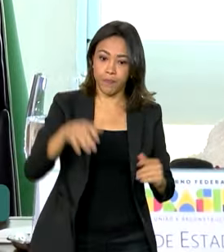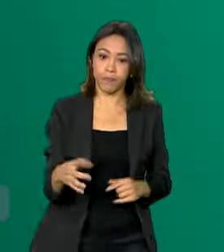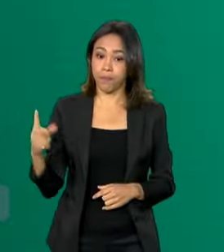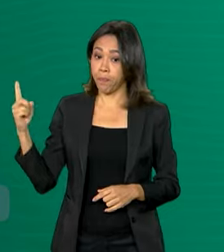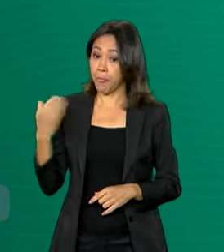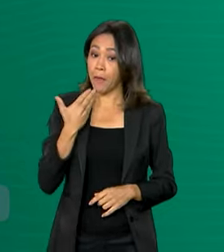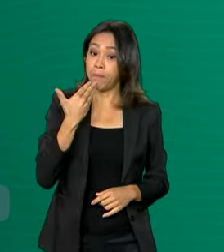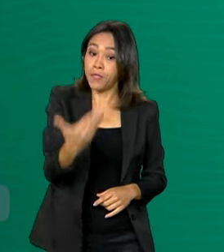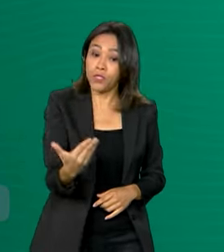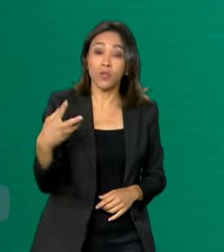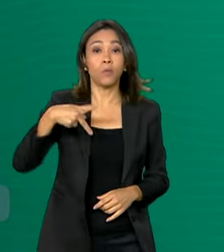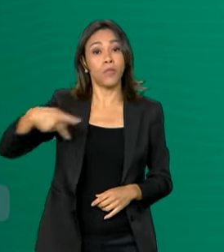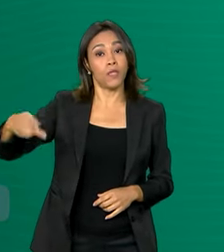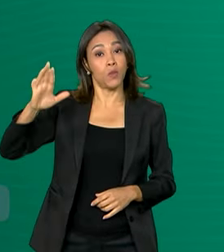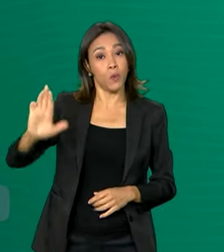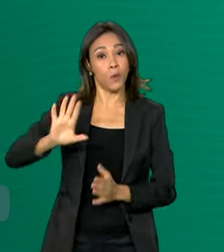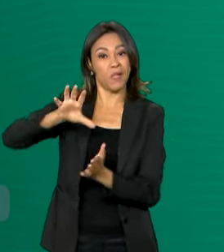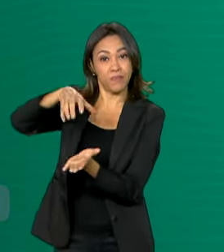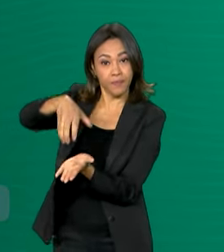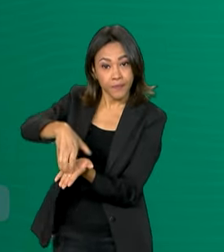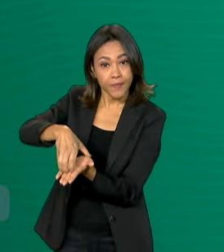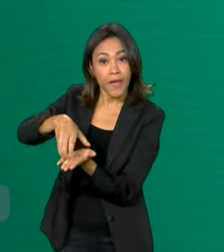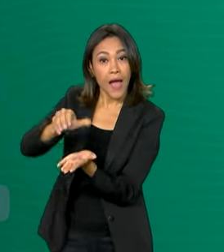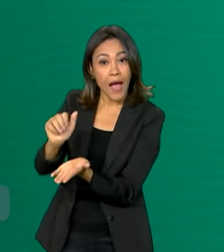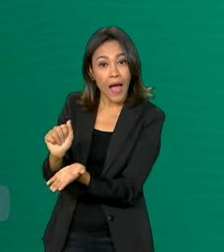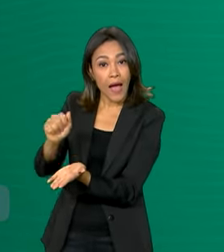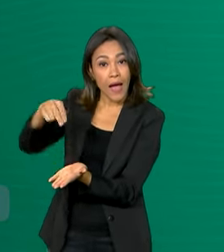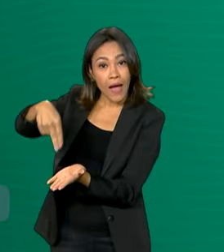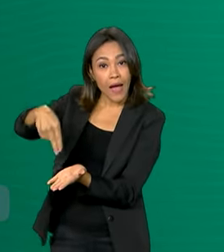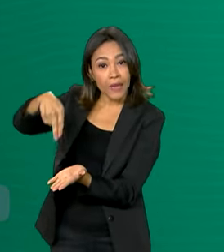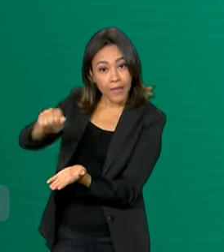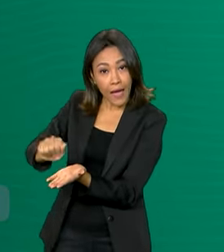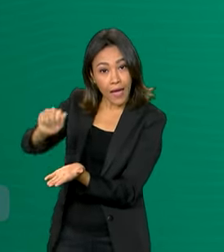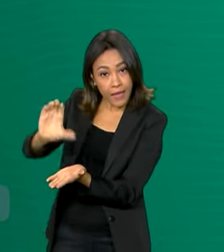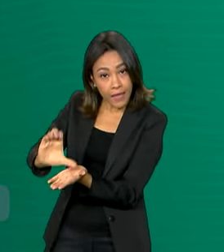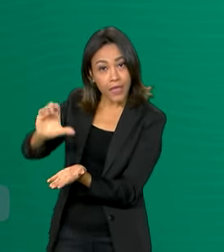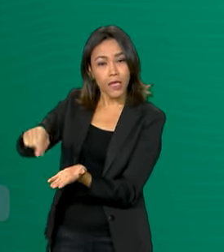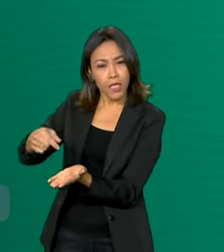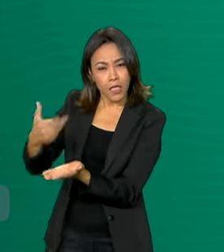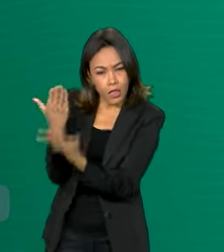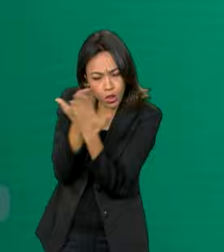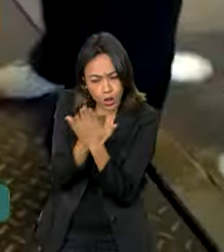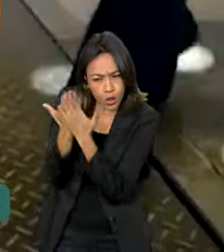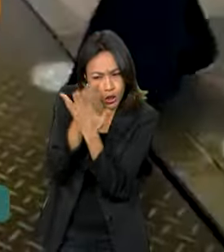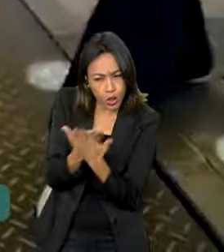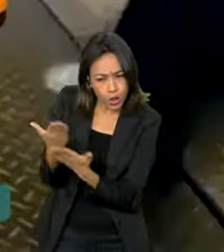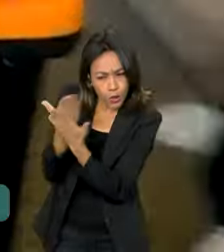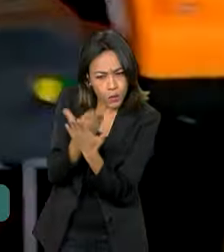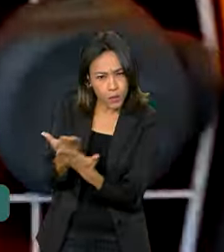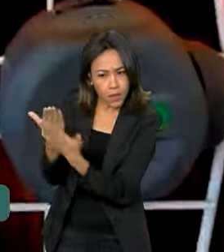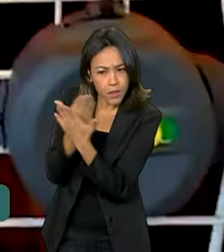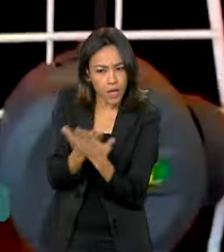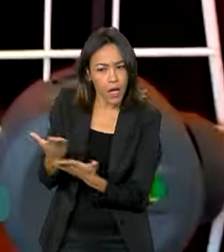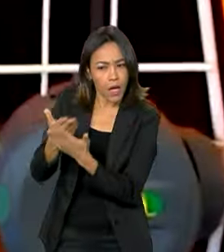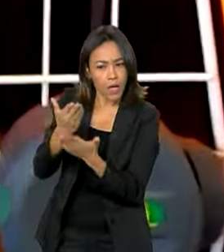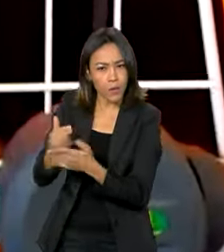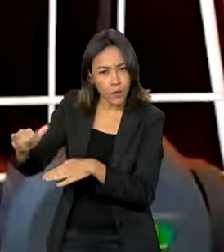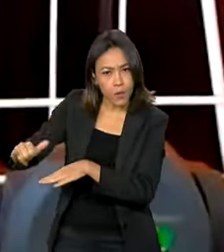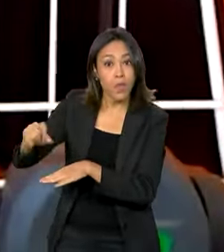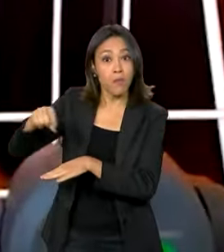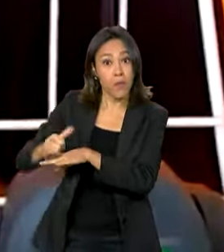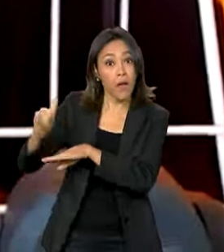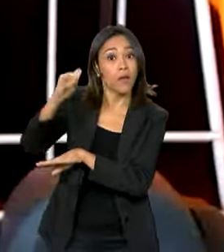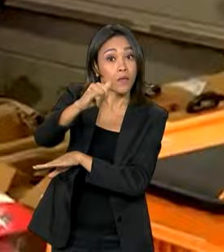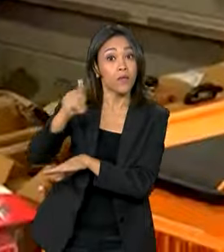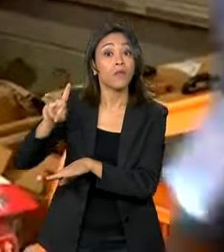Lula, a ANAC tem se debruçado sobre o tema para aperfeiçoar os voos dos pets, garantindo maior segurança,